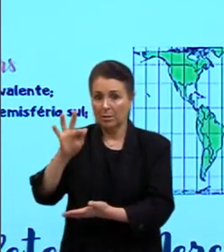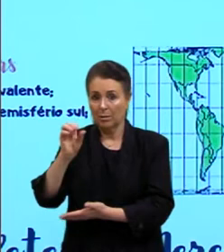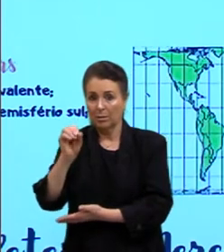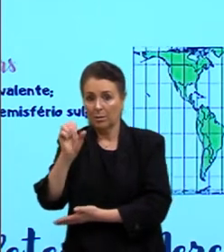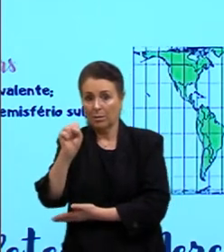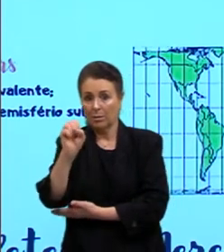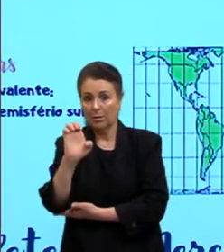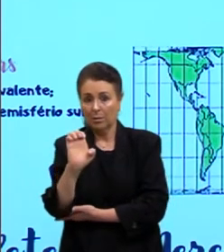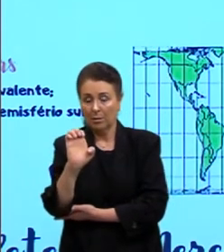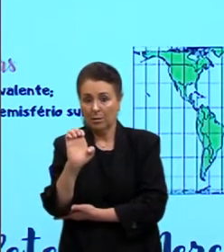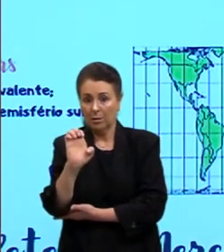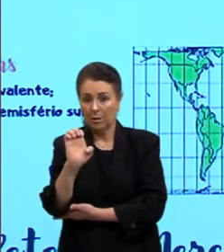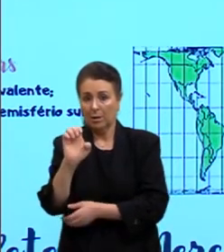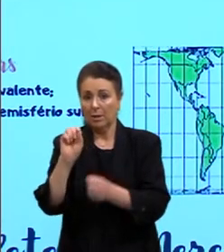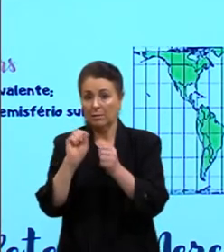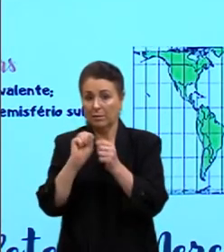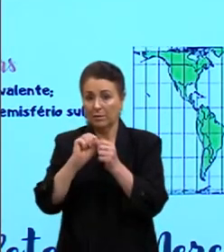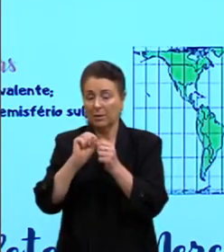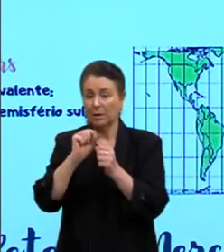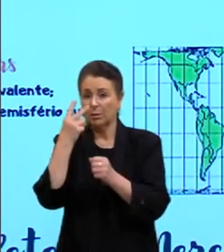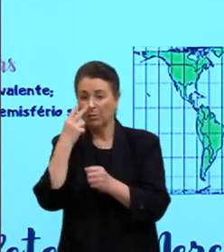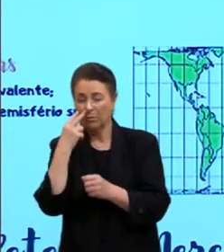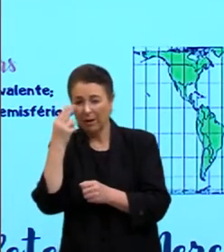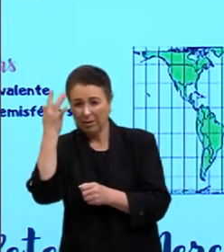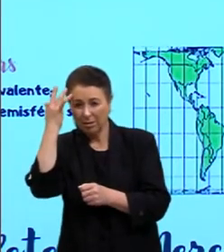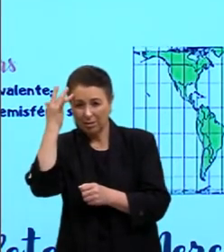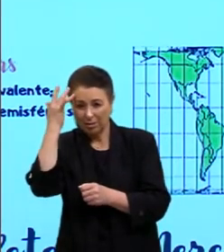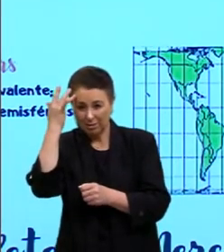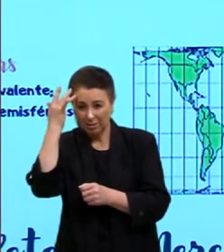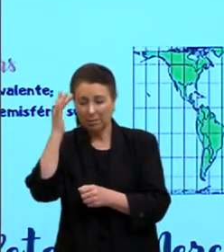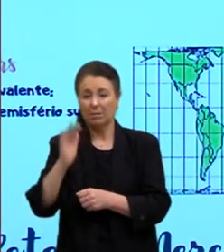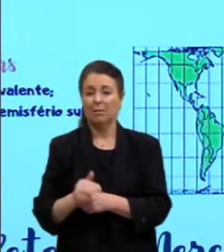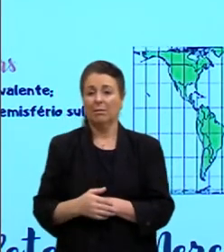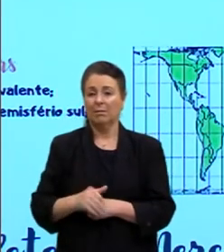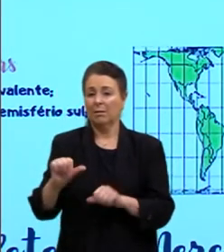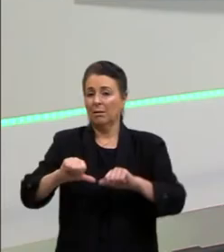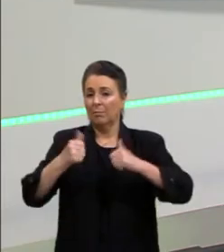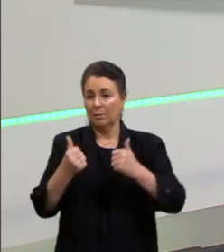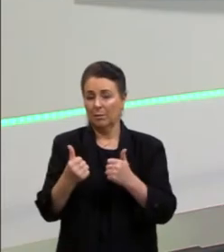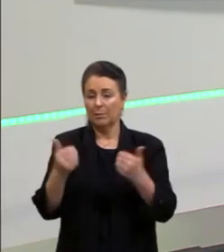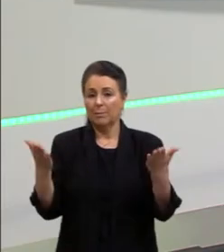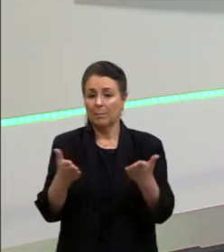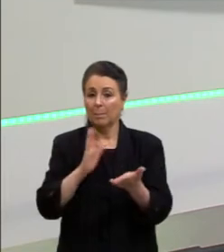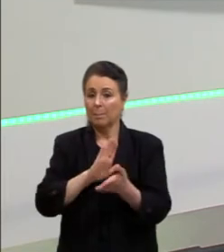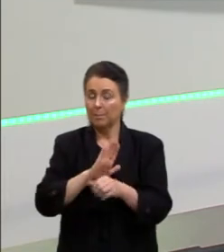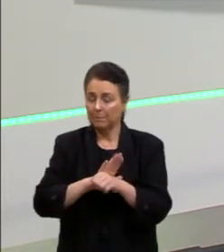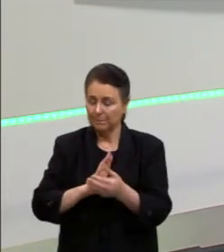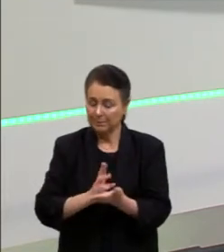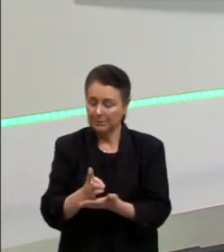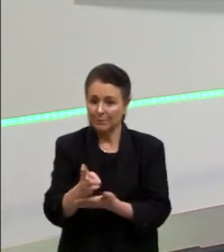vai fazer ali, tu tem que ver, compreender o que que tá rolando, tá, gurizada? Vamos passar mais um aqui?